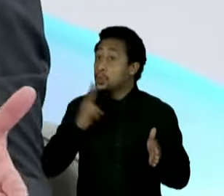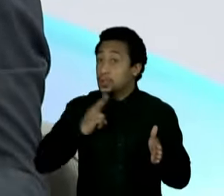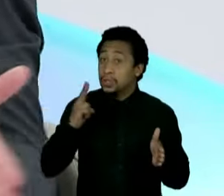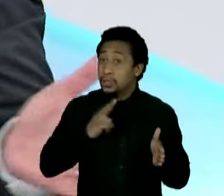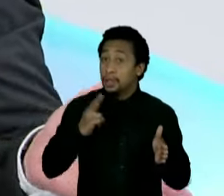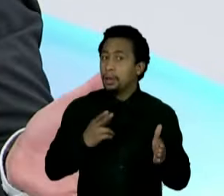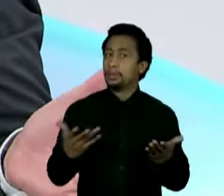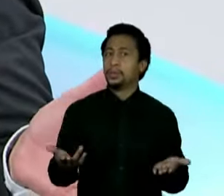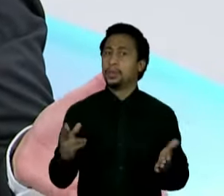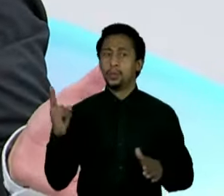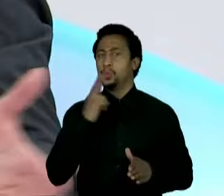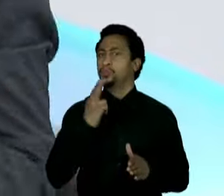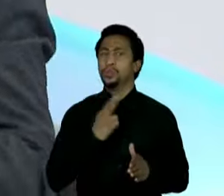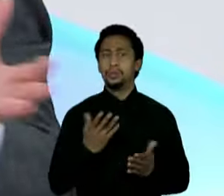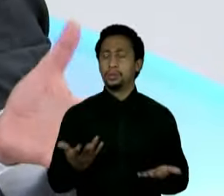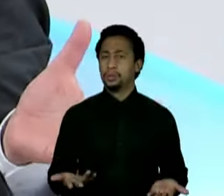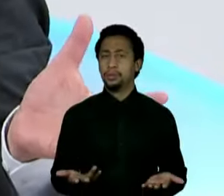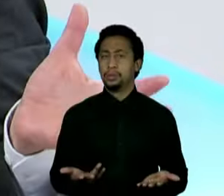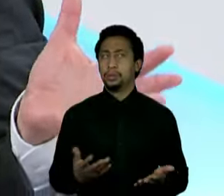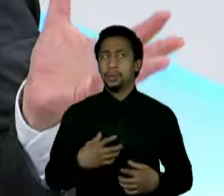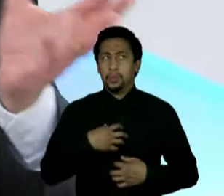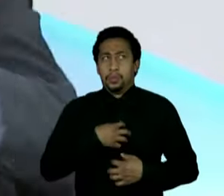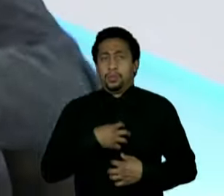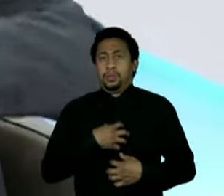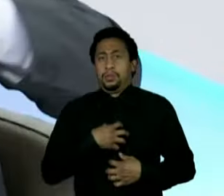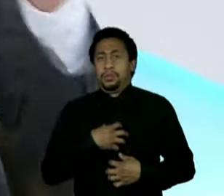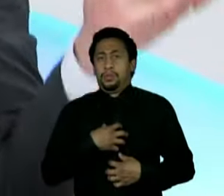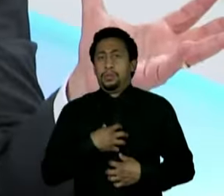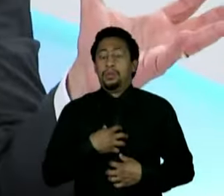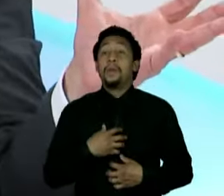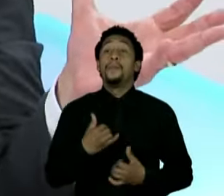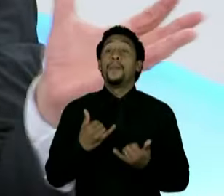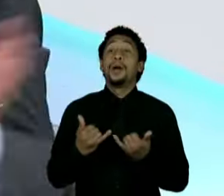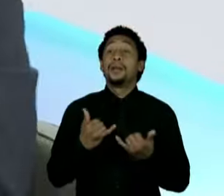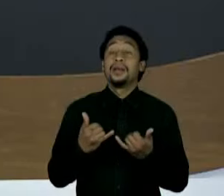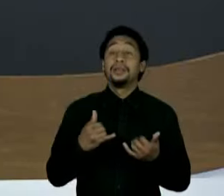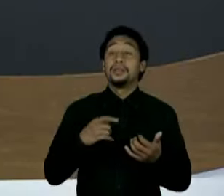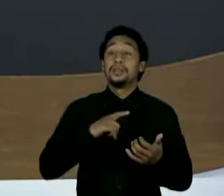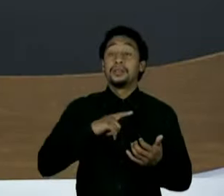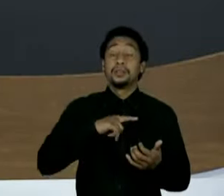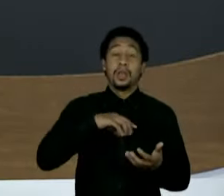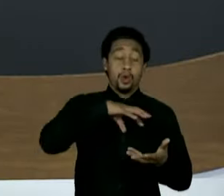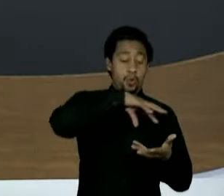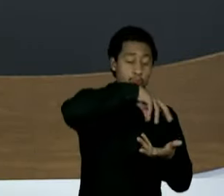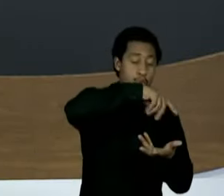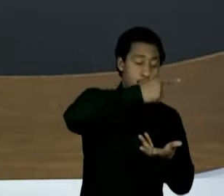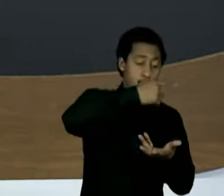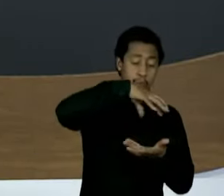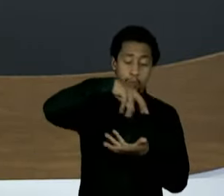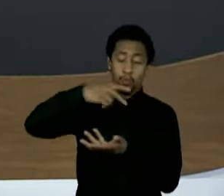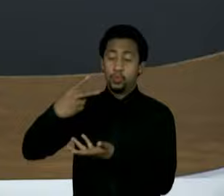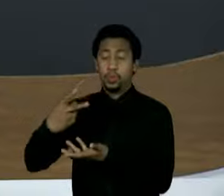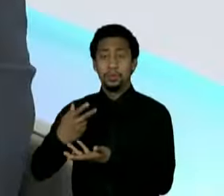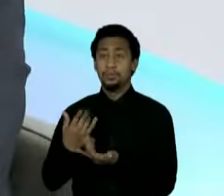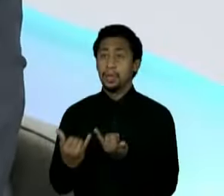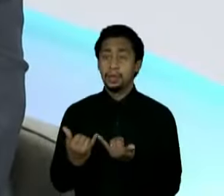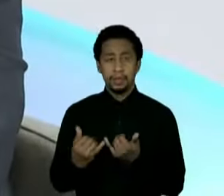gravidade da emergência que nós estamos vivendo. A impressão que eu tenho é que nós estamos vivendo como se fossem dois mundos. Então, o acha que a medida está correta, em certa medida?